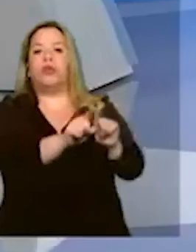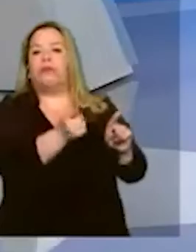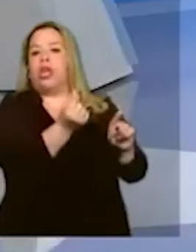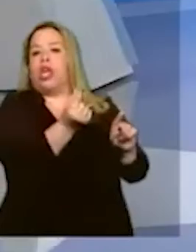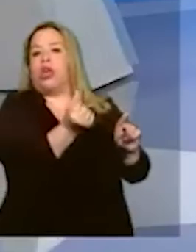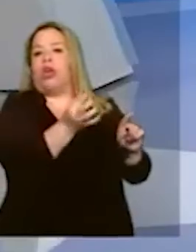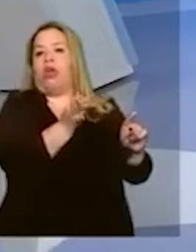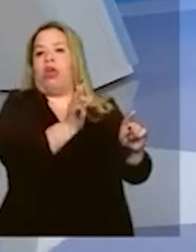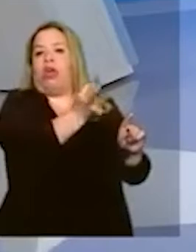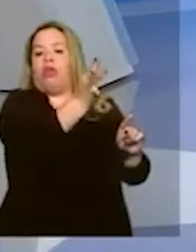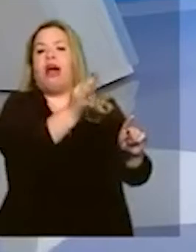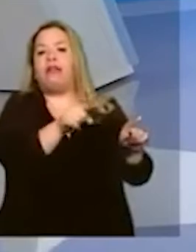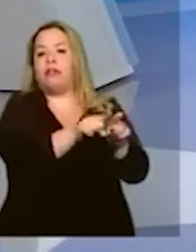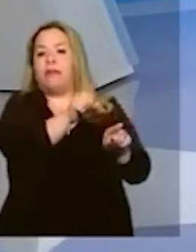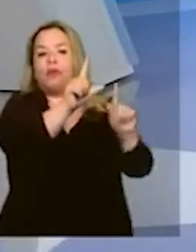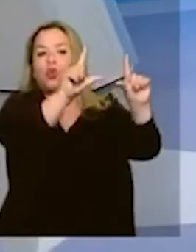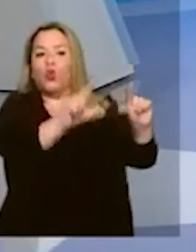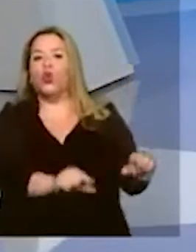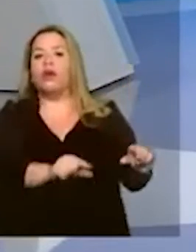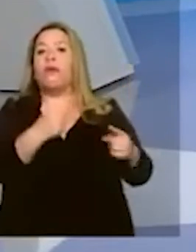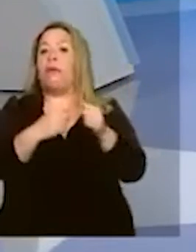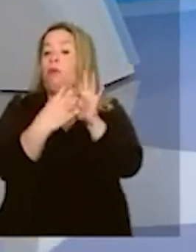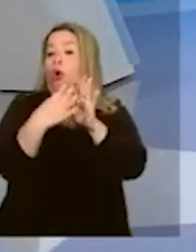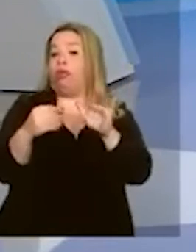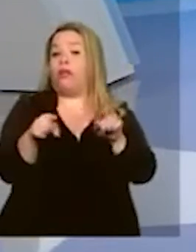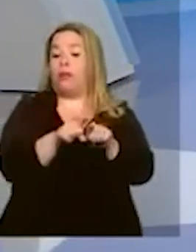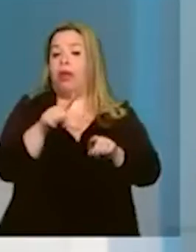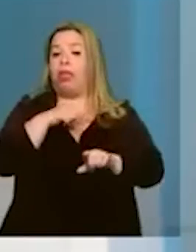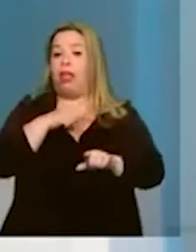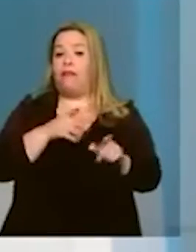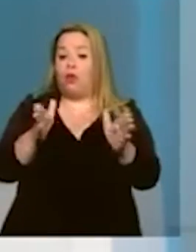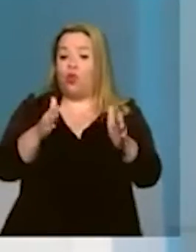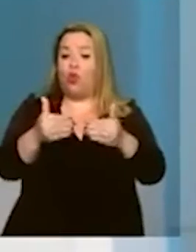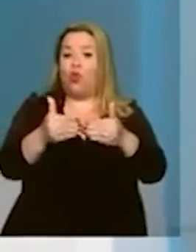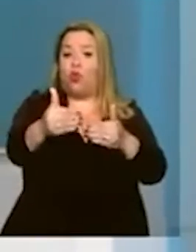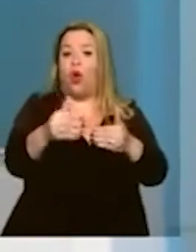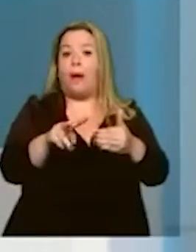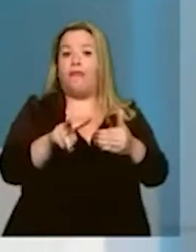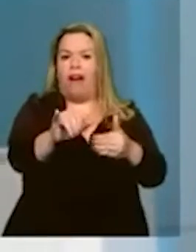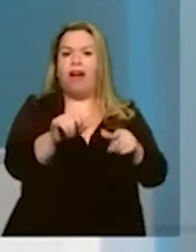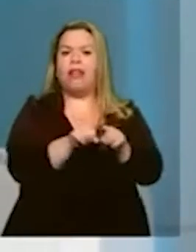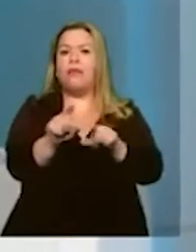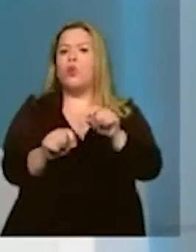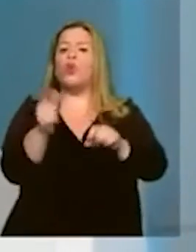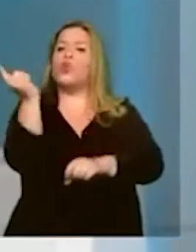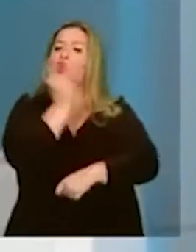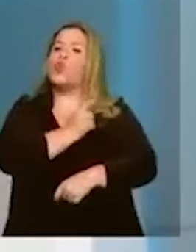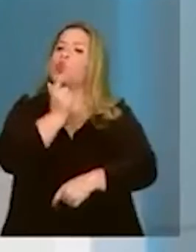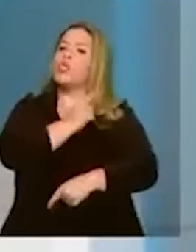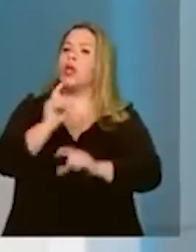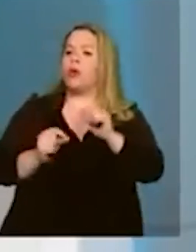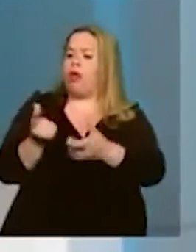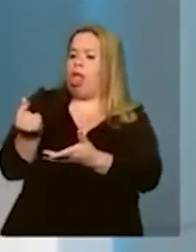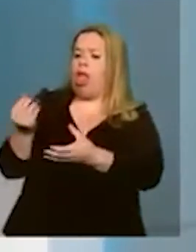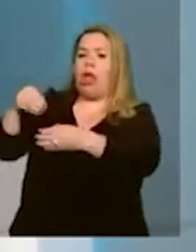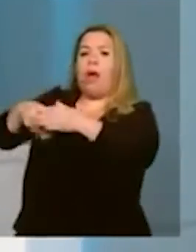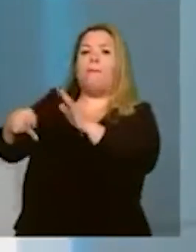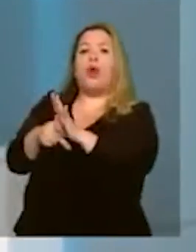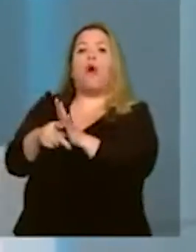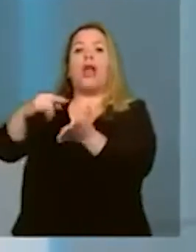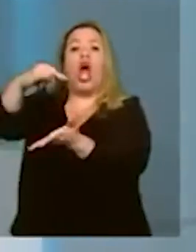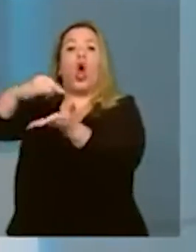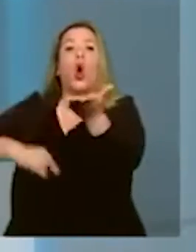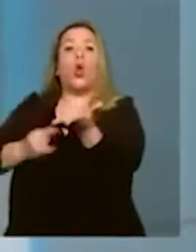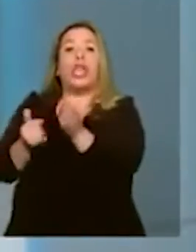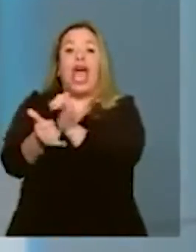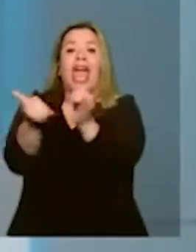porque teve competência no modelo, e o dinheiro da prorrogação dos contratos de concessão de geração de energia está entrando na conta de desenvolvimento energético, vai baixar a conta